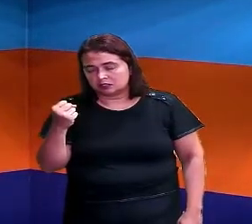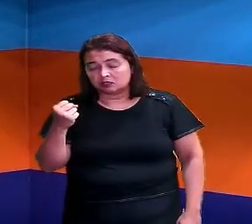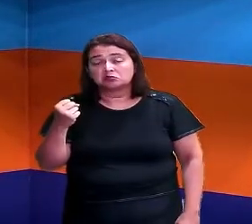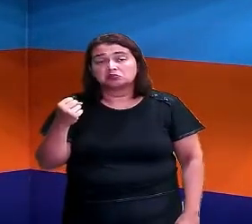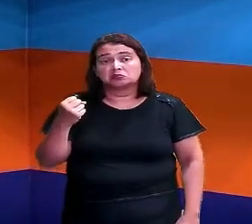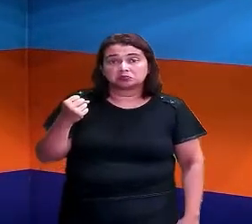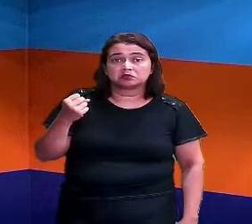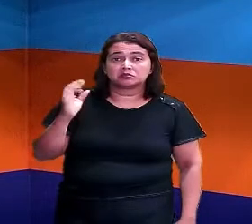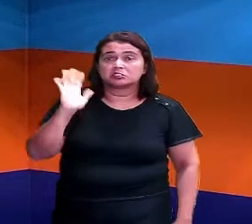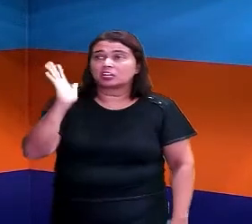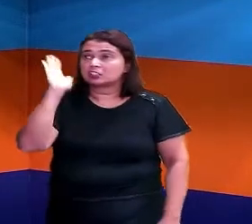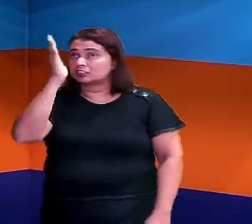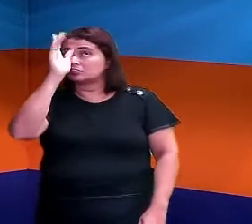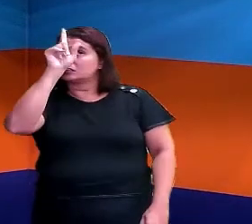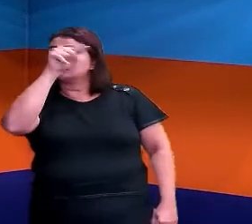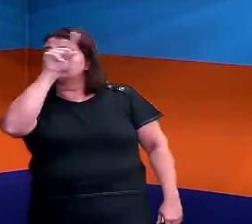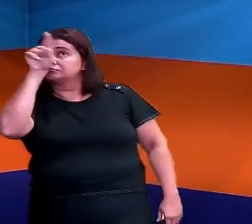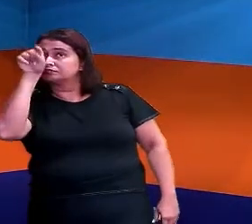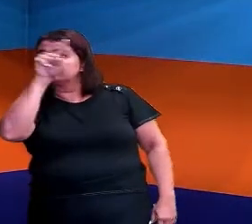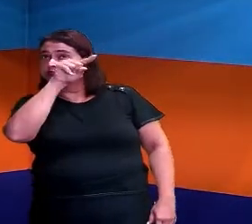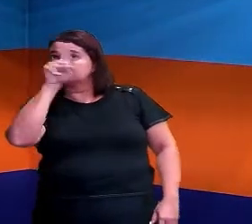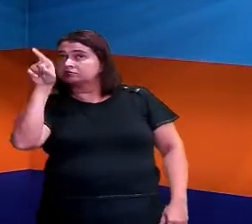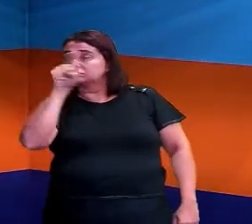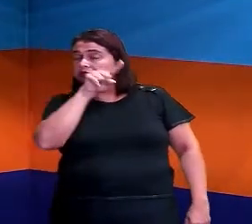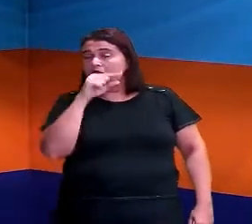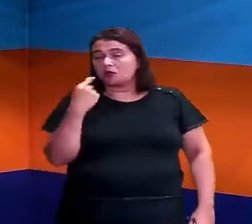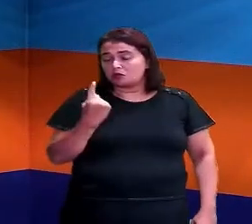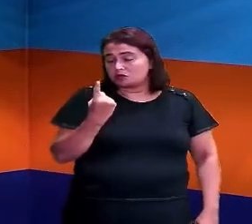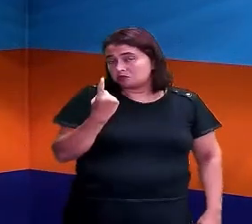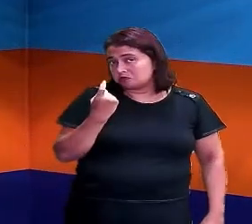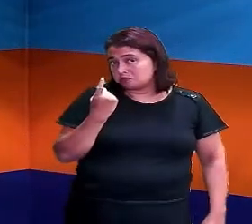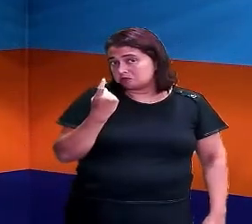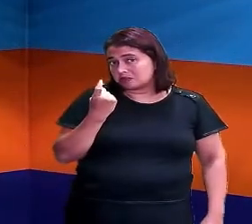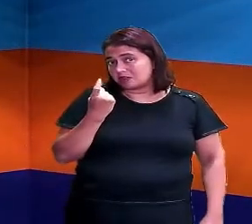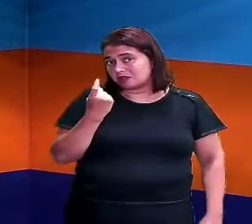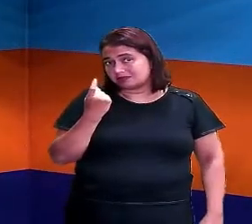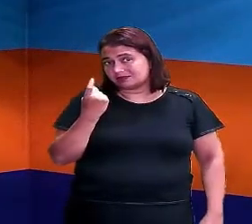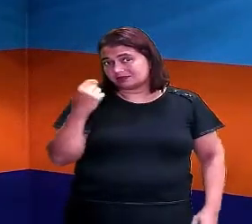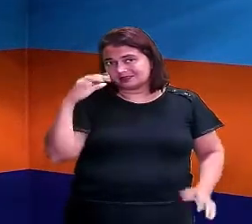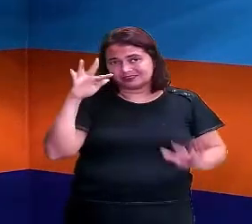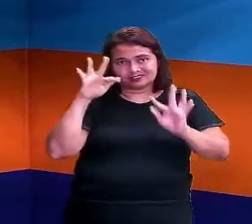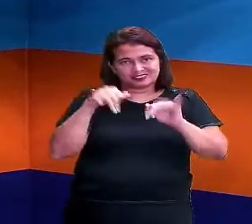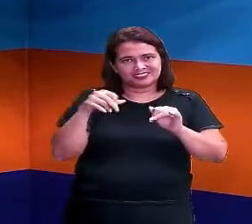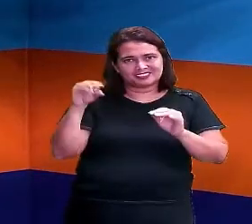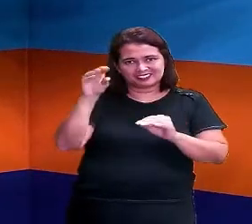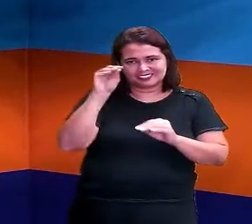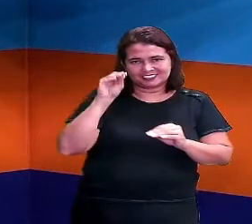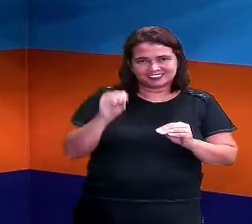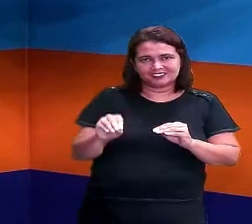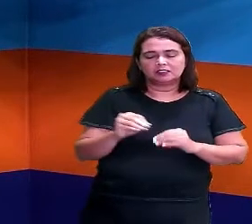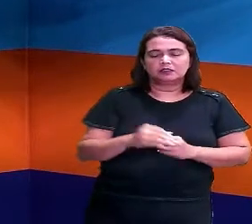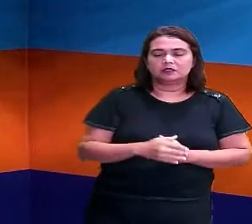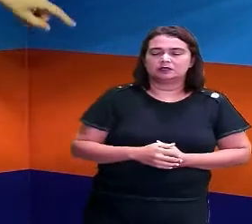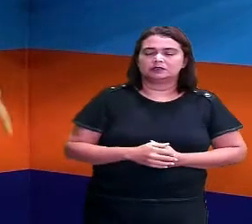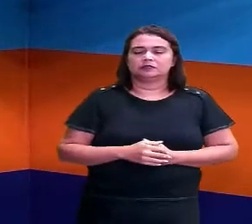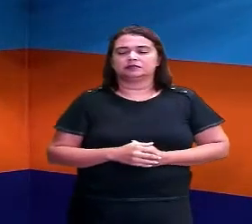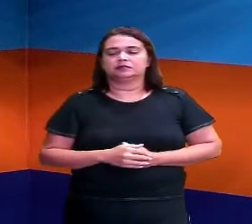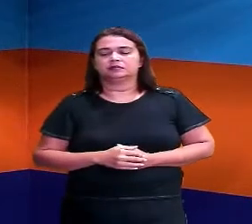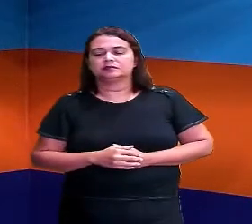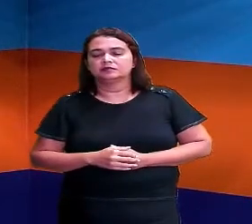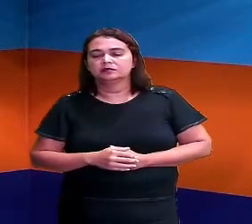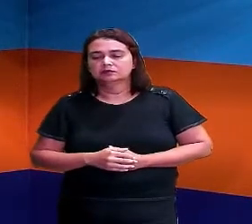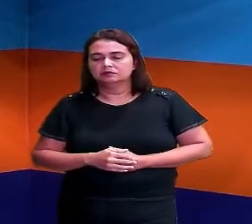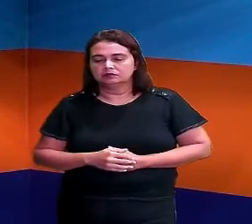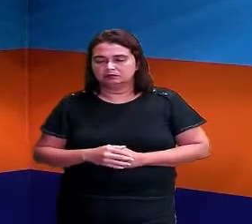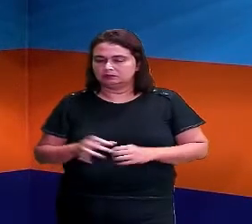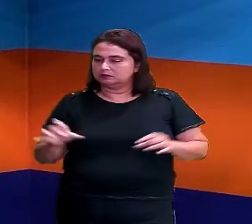eliminou, Estão vendo? Que a gente eliminou todas. Então, só sobrou Vinícius. Vinícius vem para cá. Então, aqui a